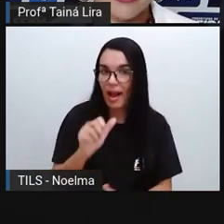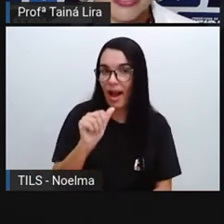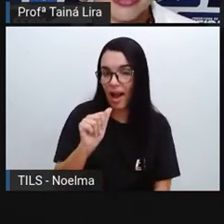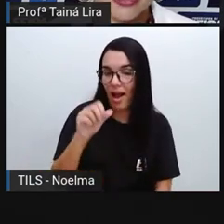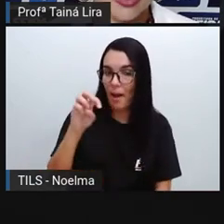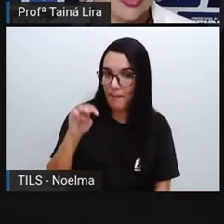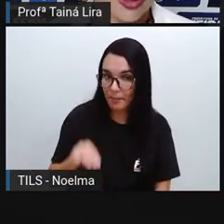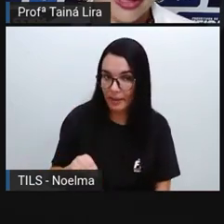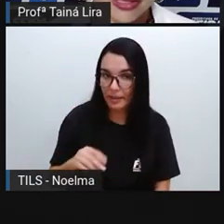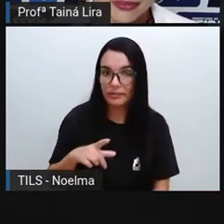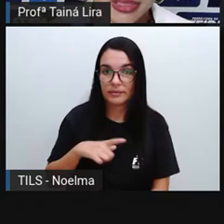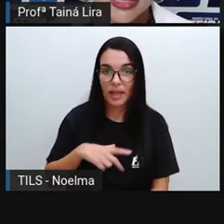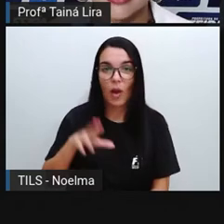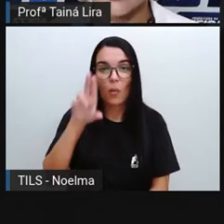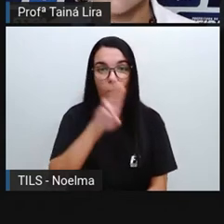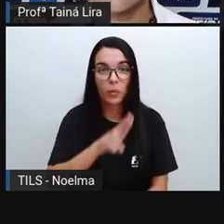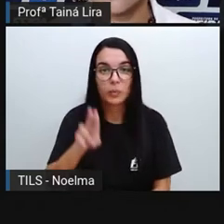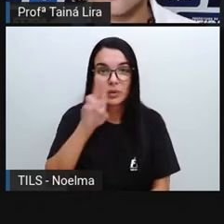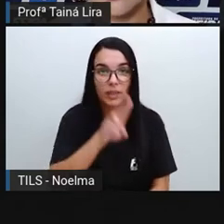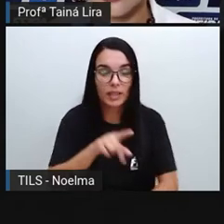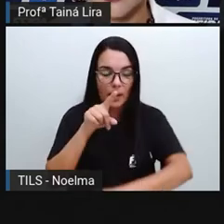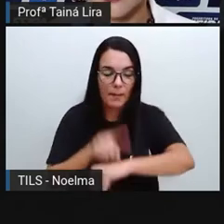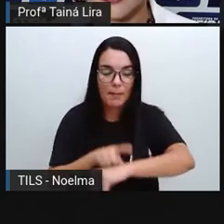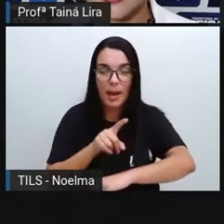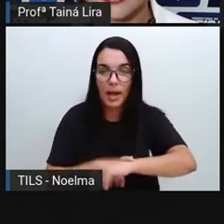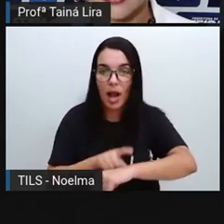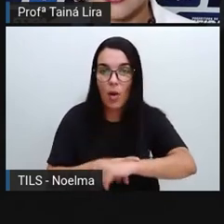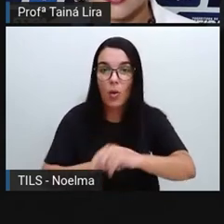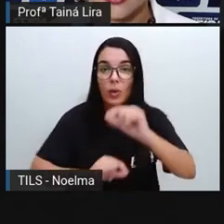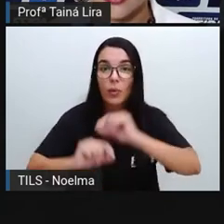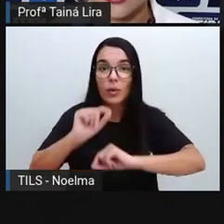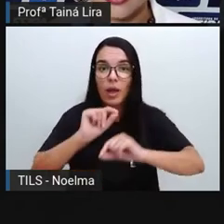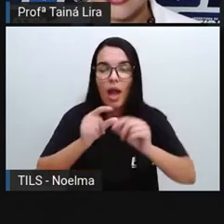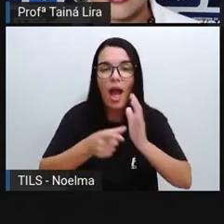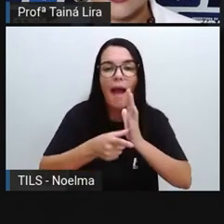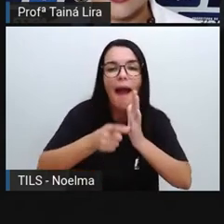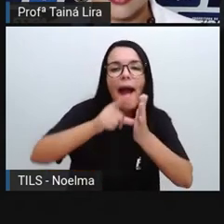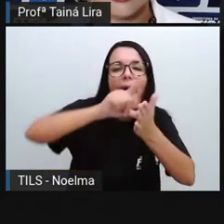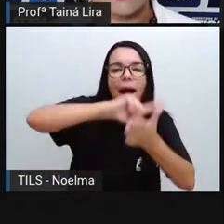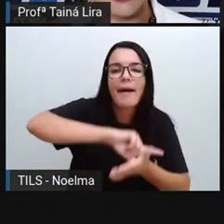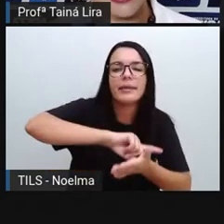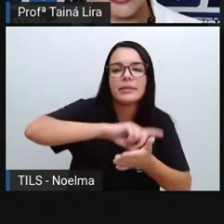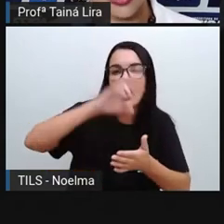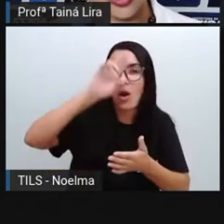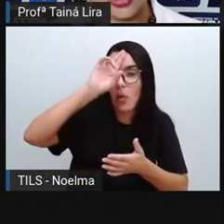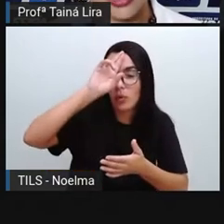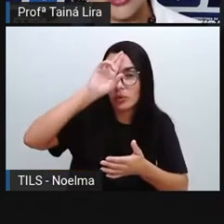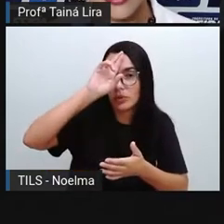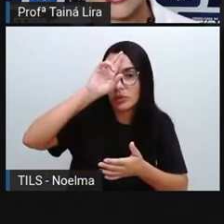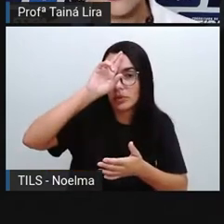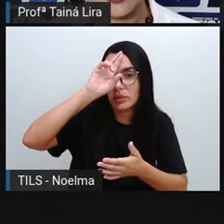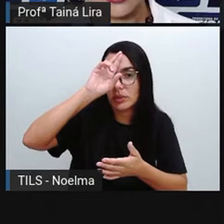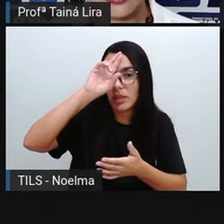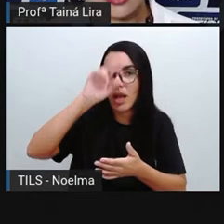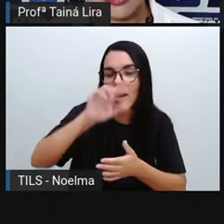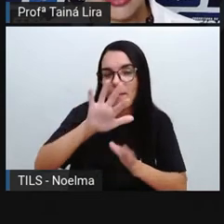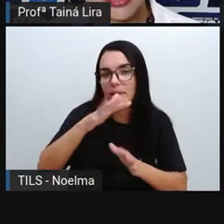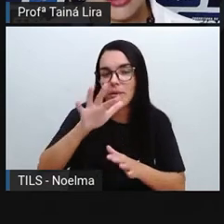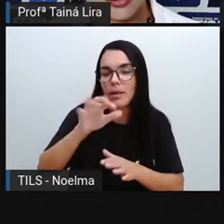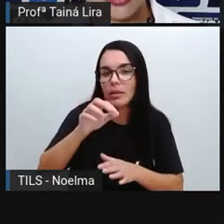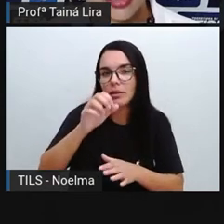AME ou AME é utilizada para marcar os horários entre meia-noite até